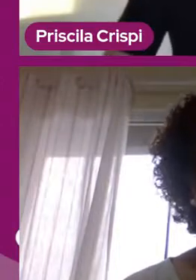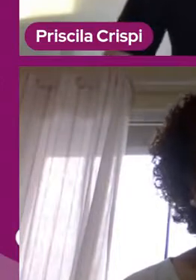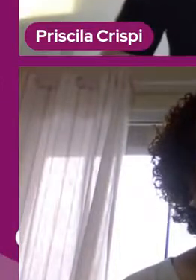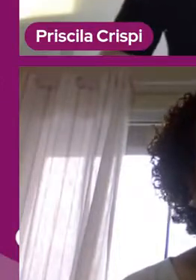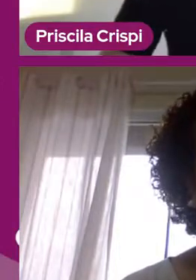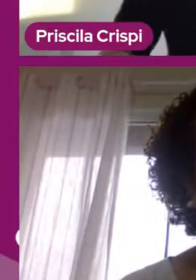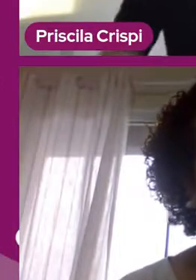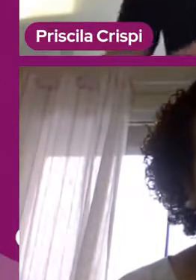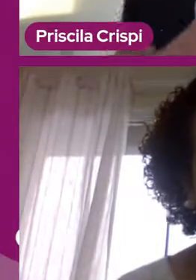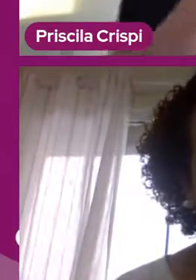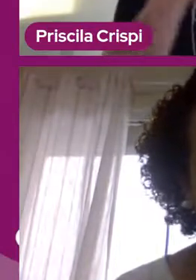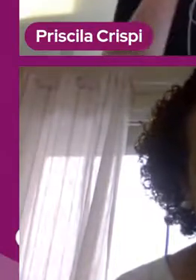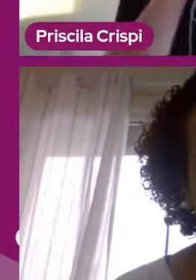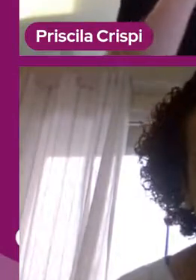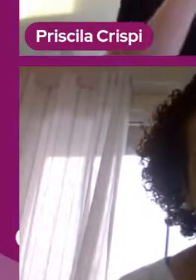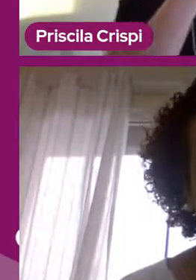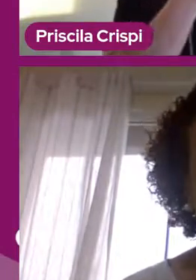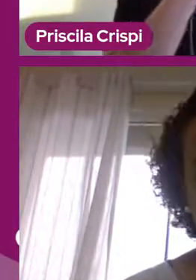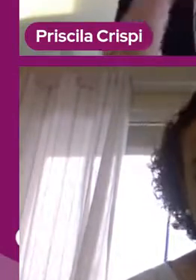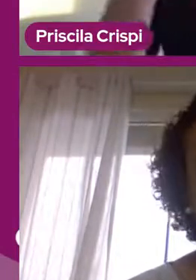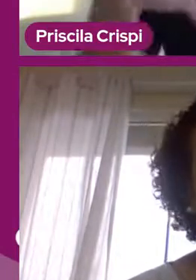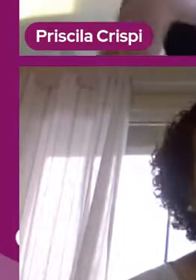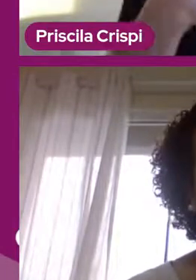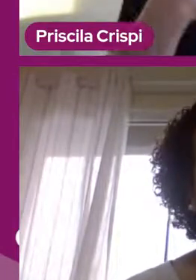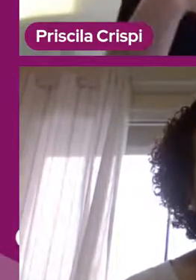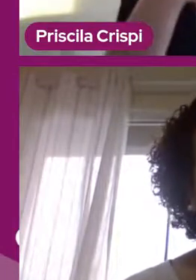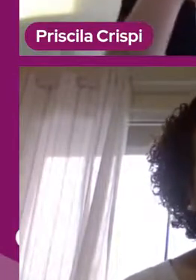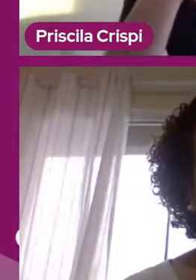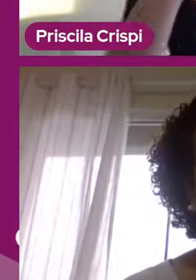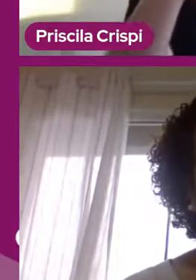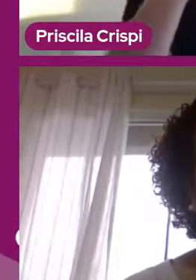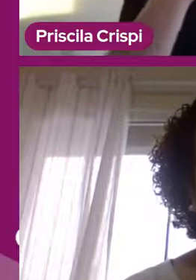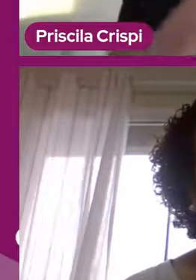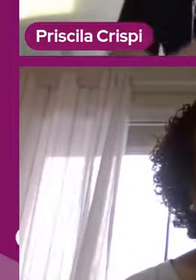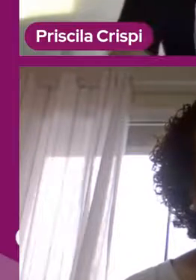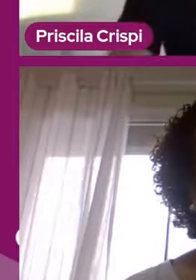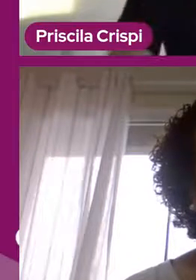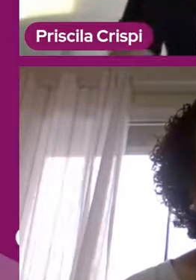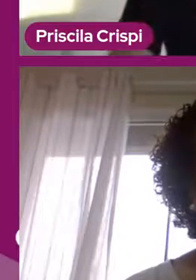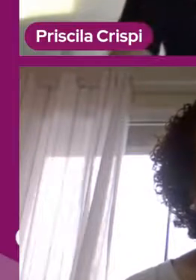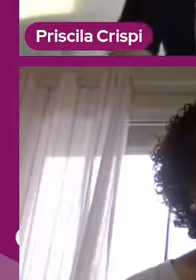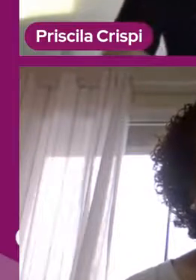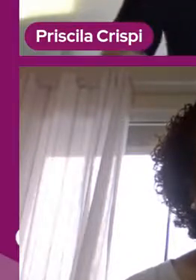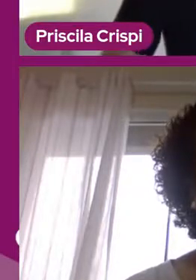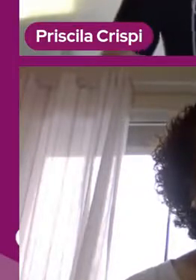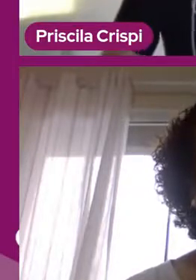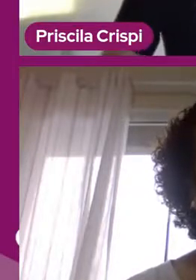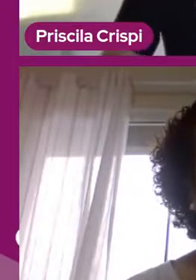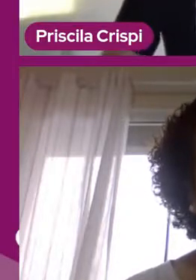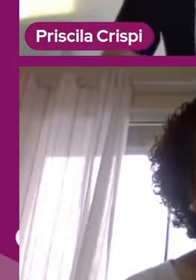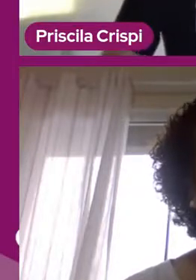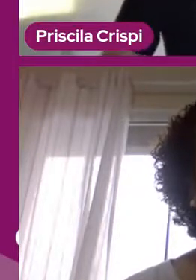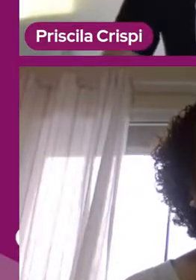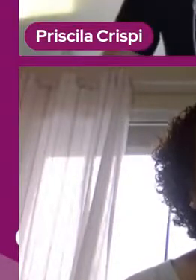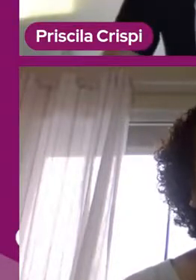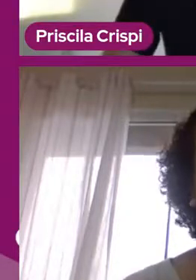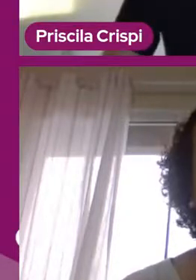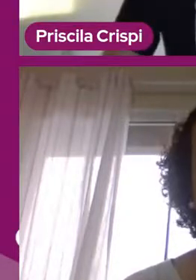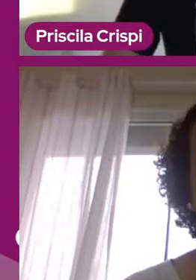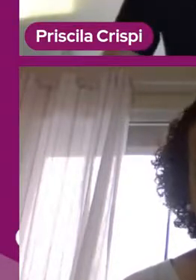legal. Bom, e como que você trabalha a ciência, Gilmara, nessa faixa etária, nesse ciclo escolar?